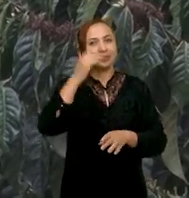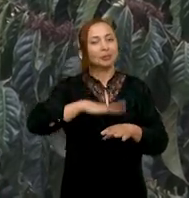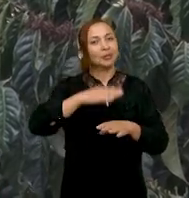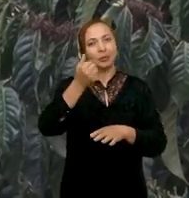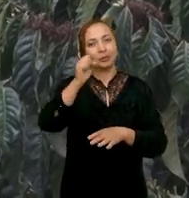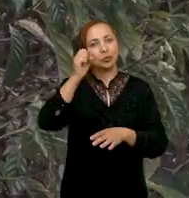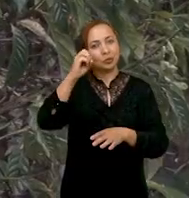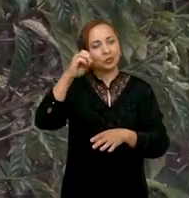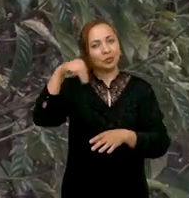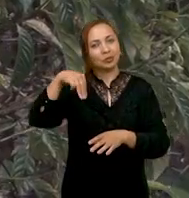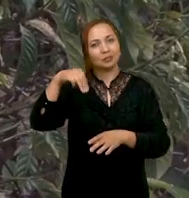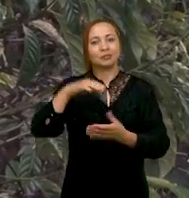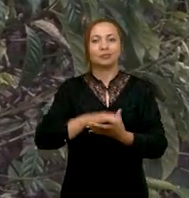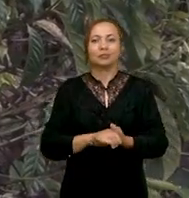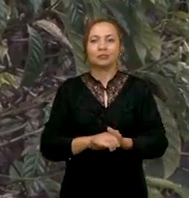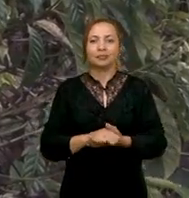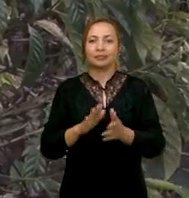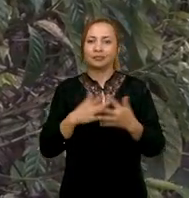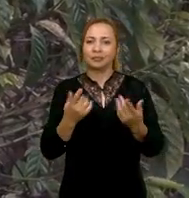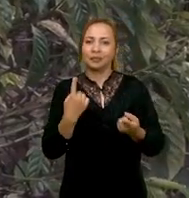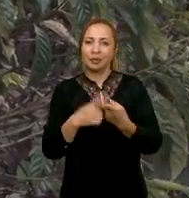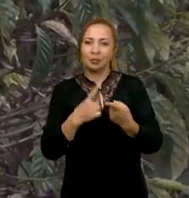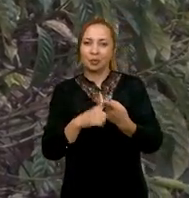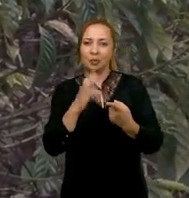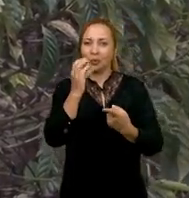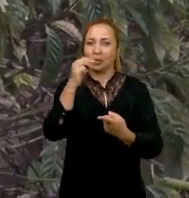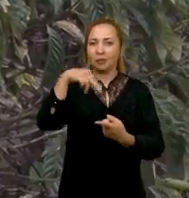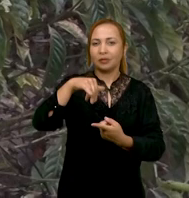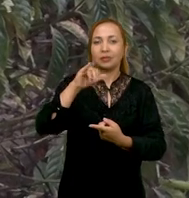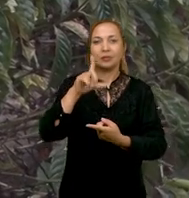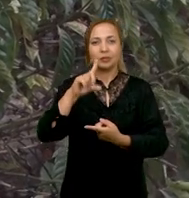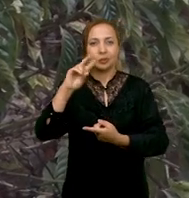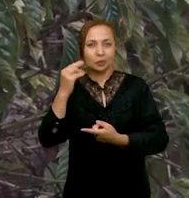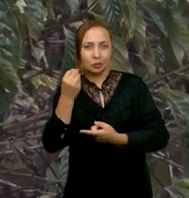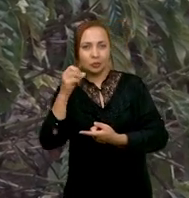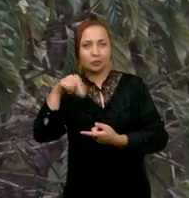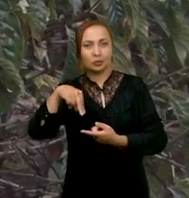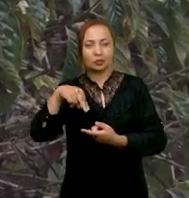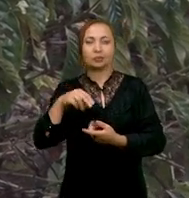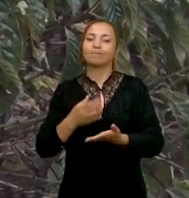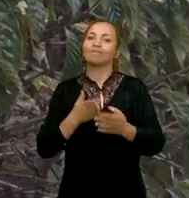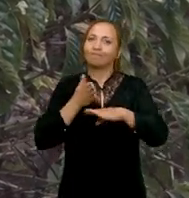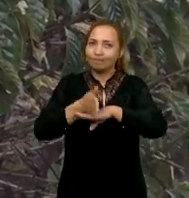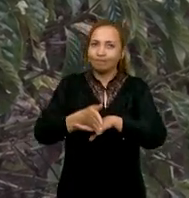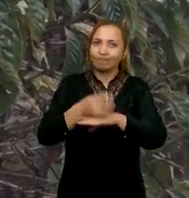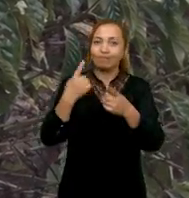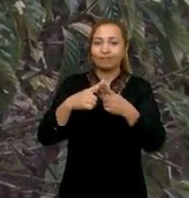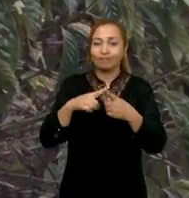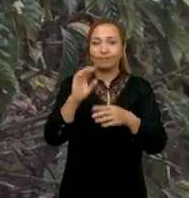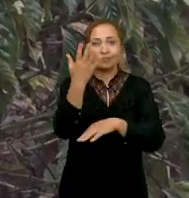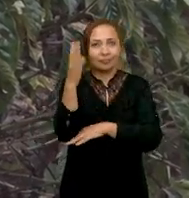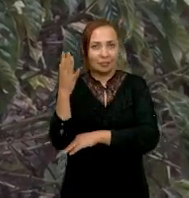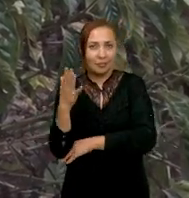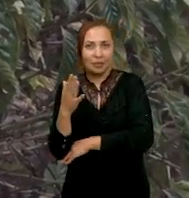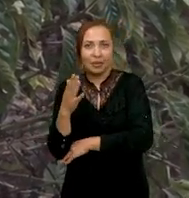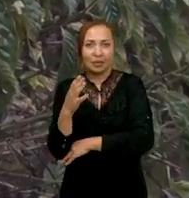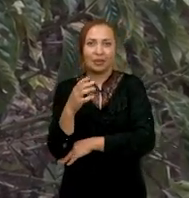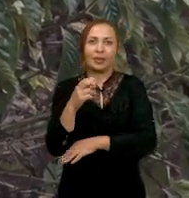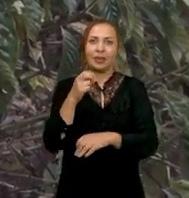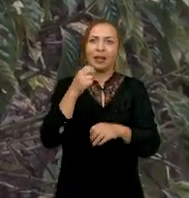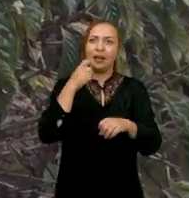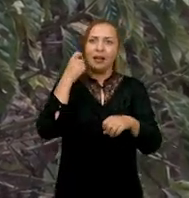acima de 800 metros. Bem, e aí, por que o conilon vai entrar? Por quê? O conilon é uma planta rústica,